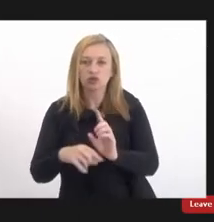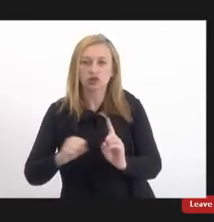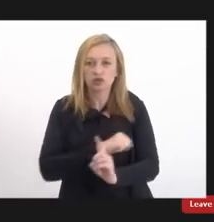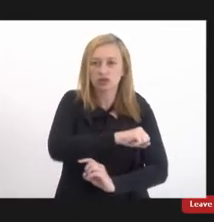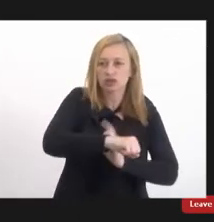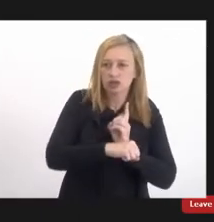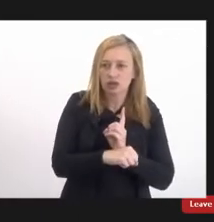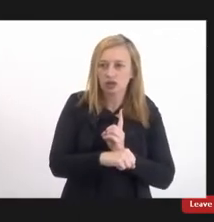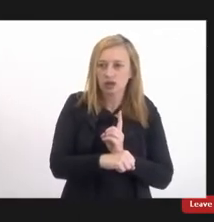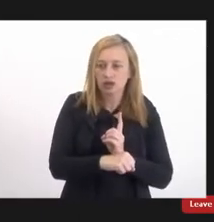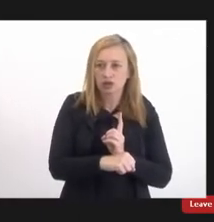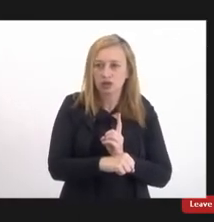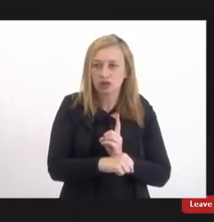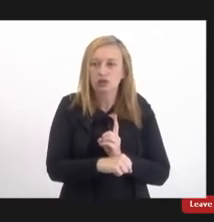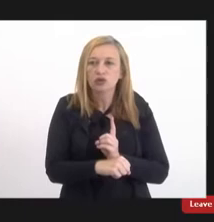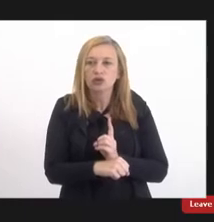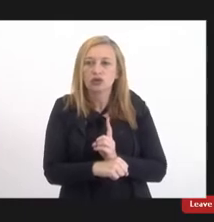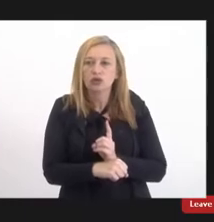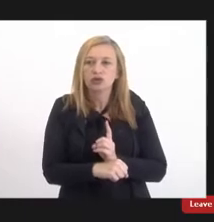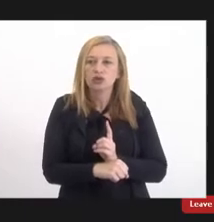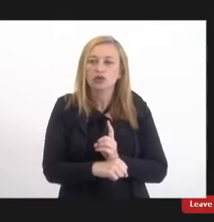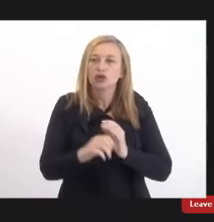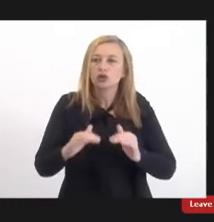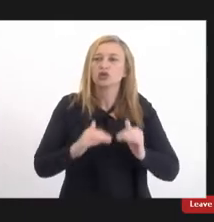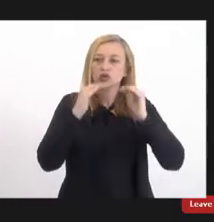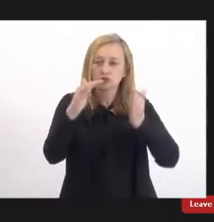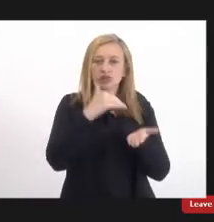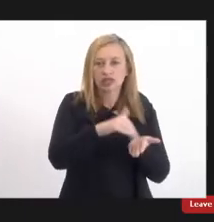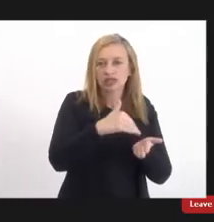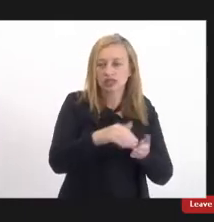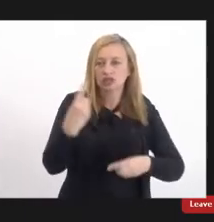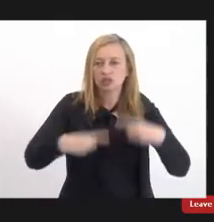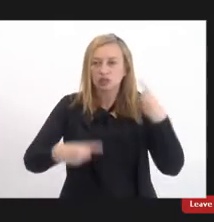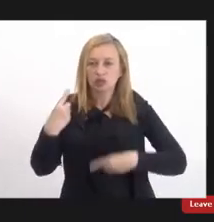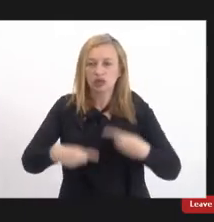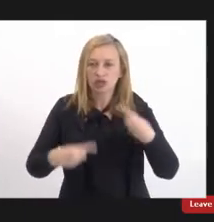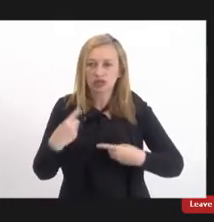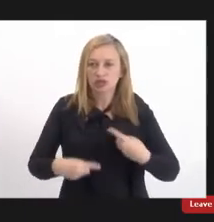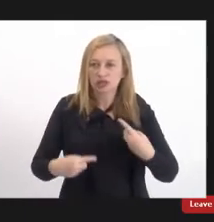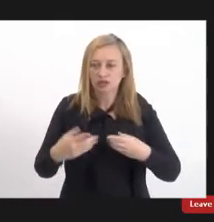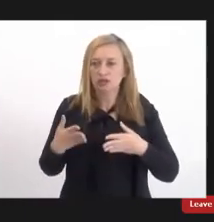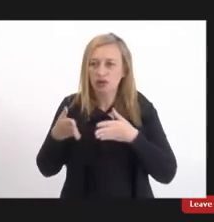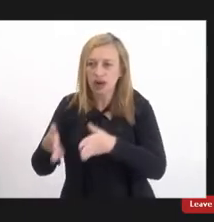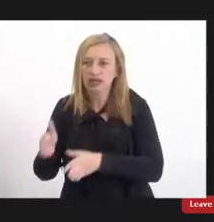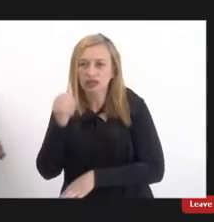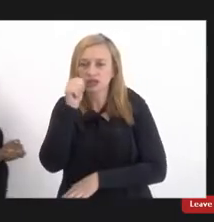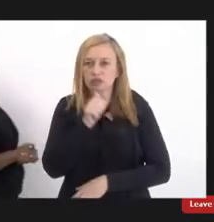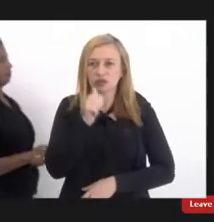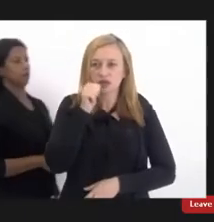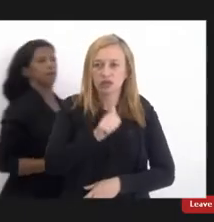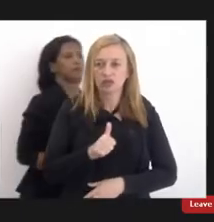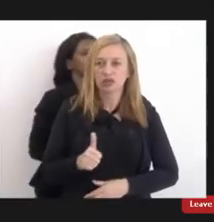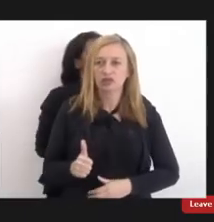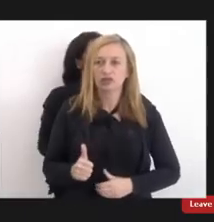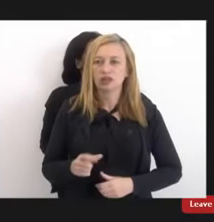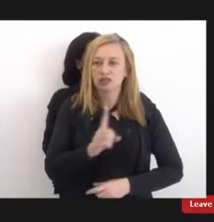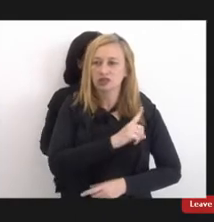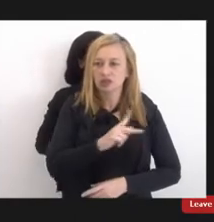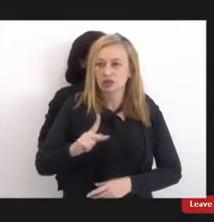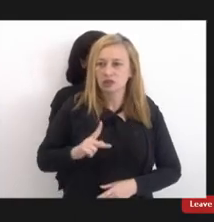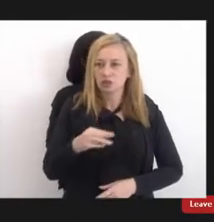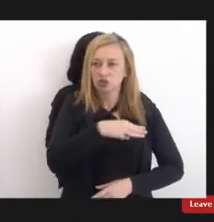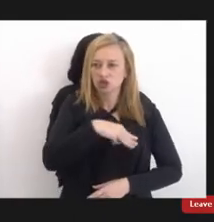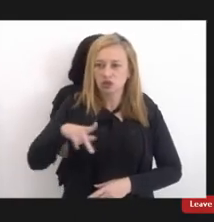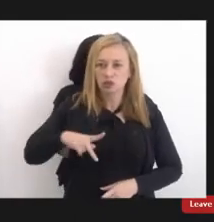através de sua Subsecretaria de Políticas para as Mulheres da Defensoria Pública do